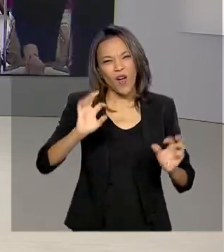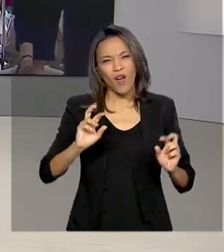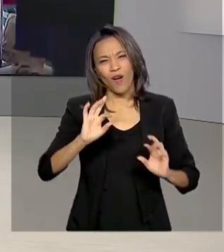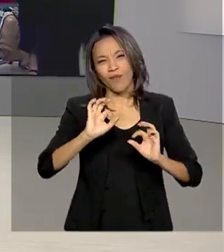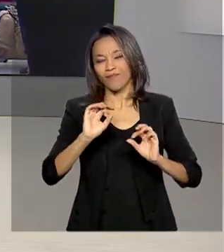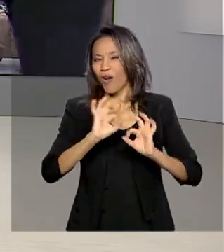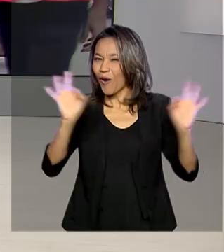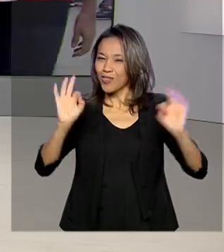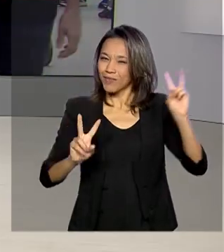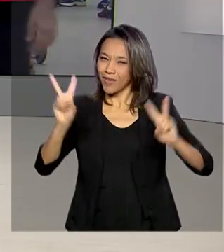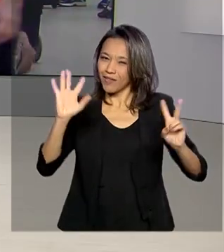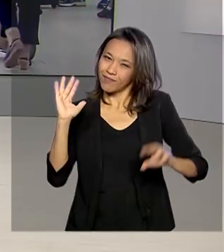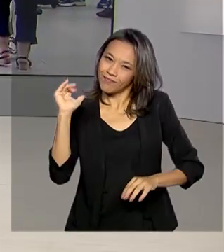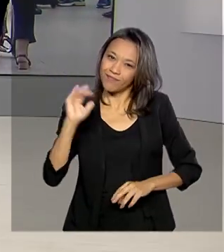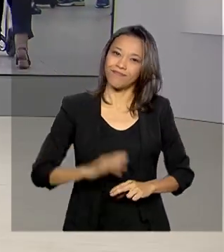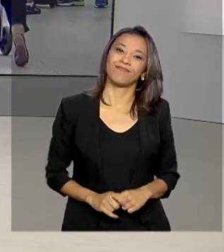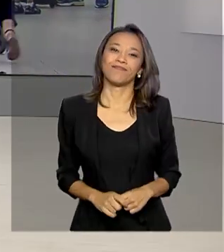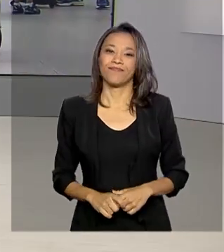carnaval. Tchau, tchau.